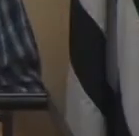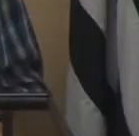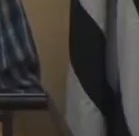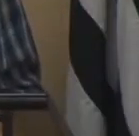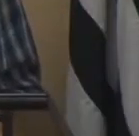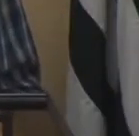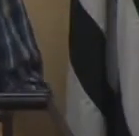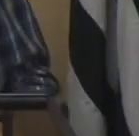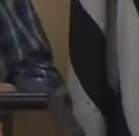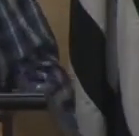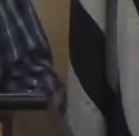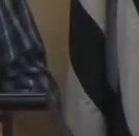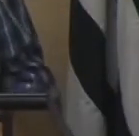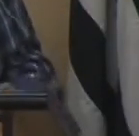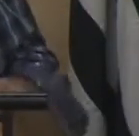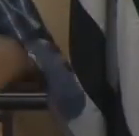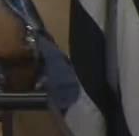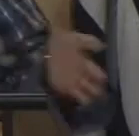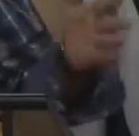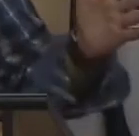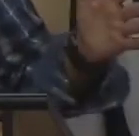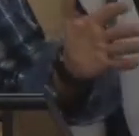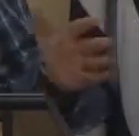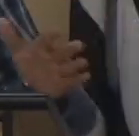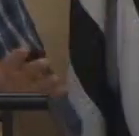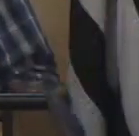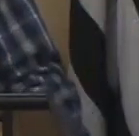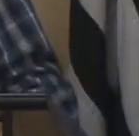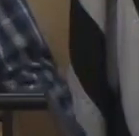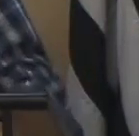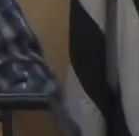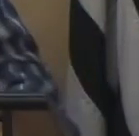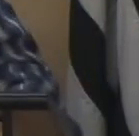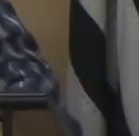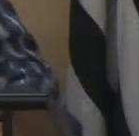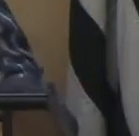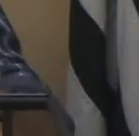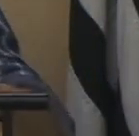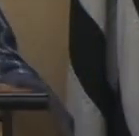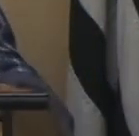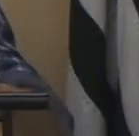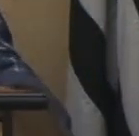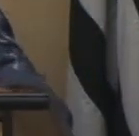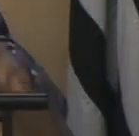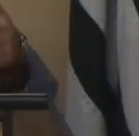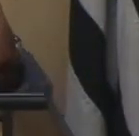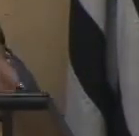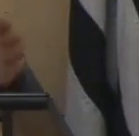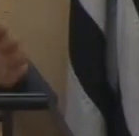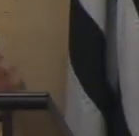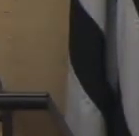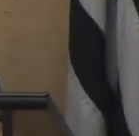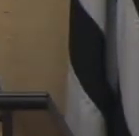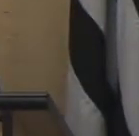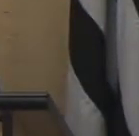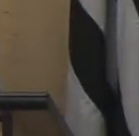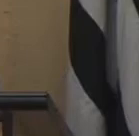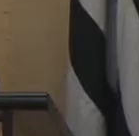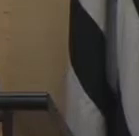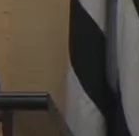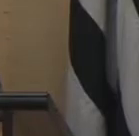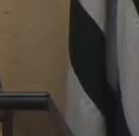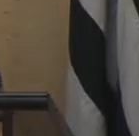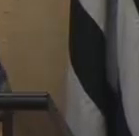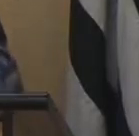deliberar esse horário esse chato aqui que toda vez vem estudiar de vocês mas por favor pensem bem